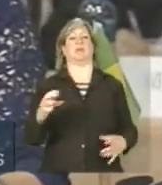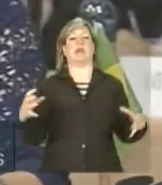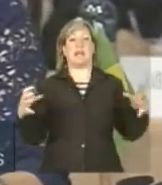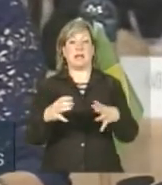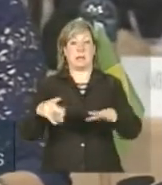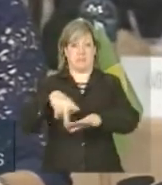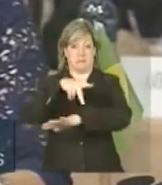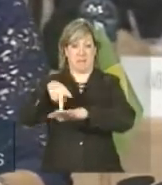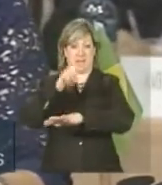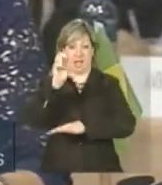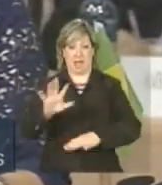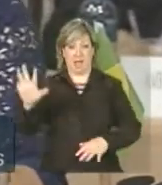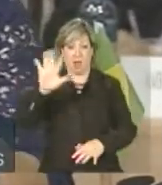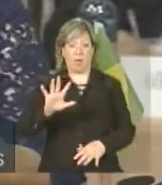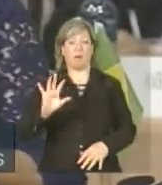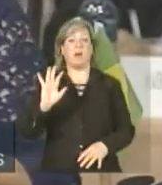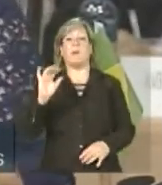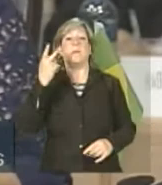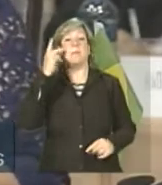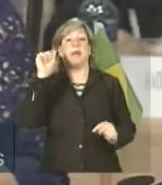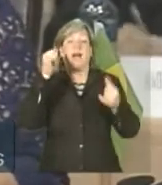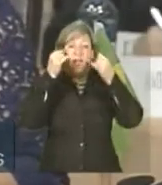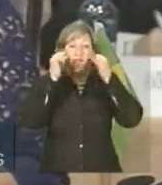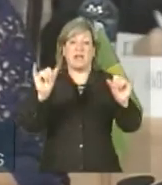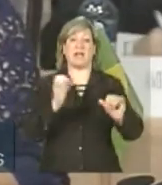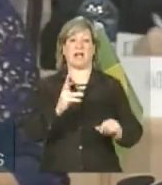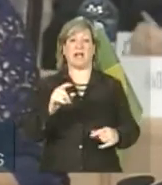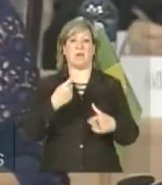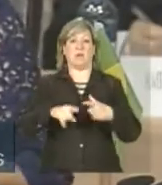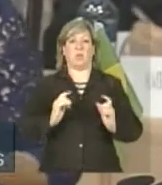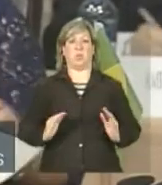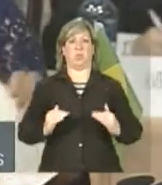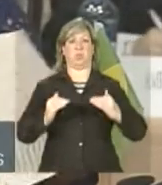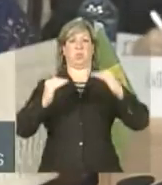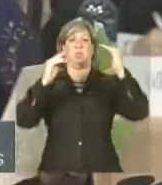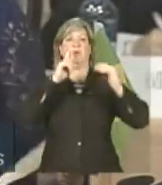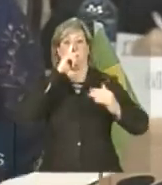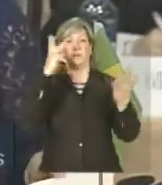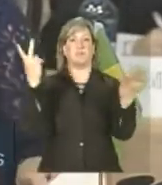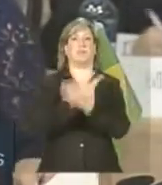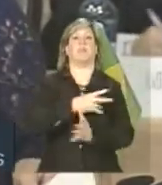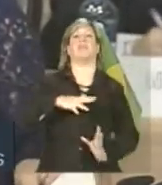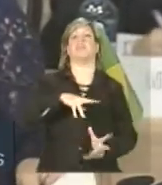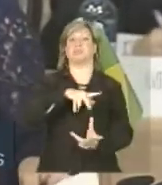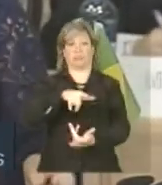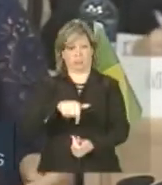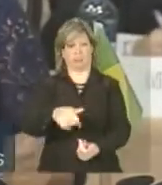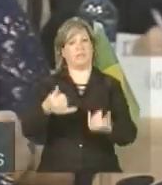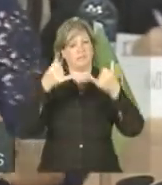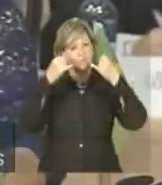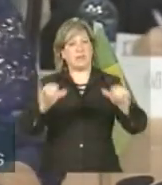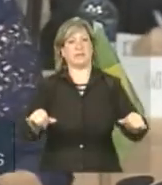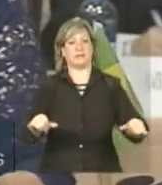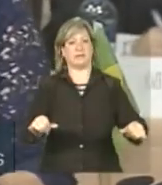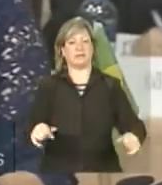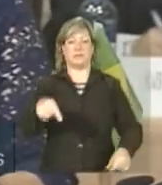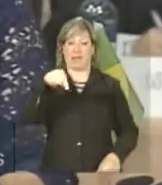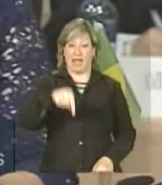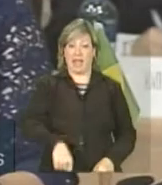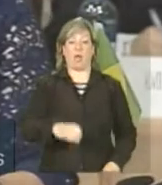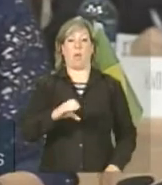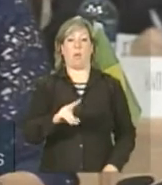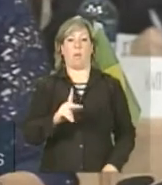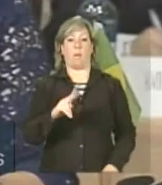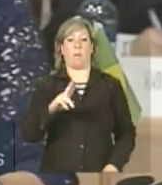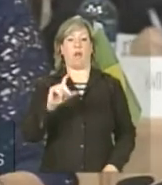europeus para impedir que a crise fique incontrolável afetando o mundo. Nesta cúpula do G20,